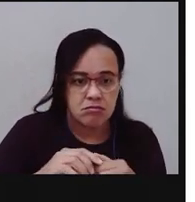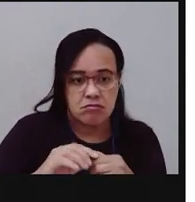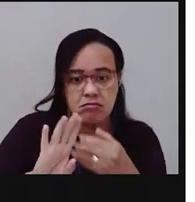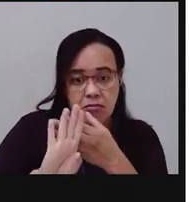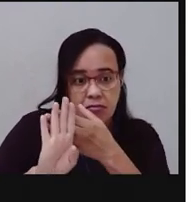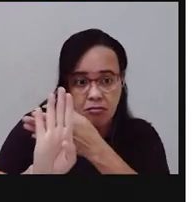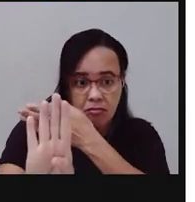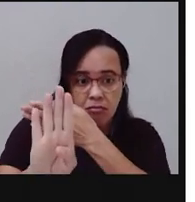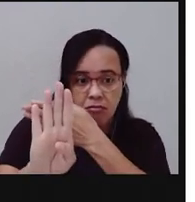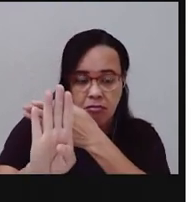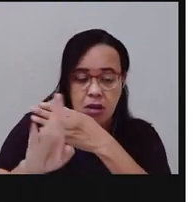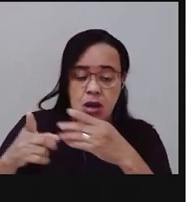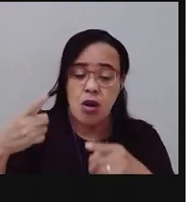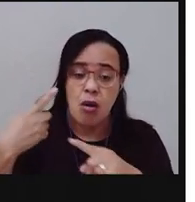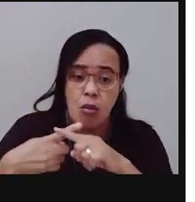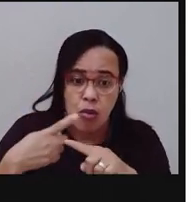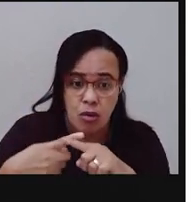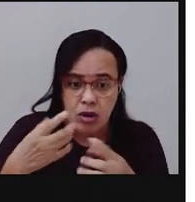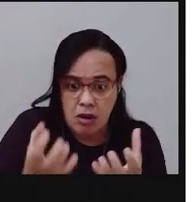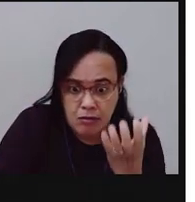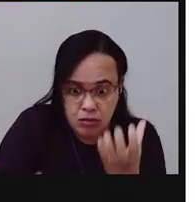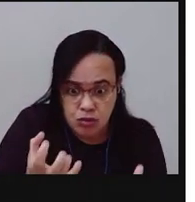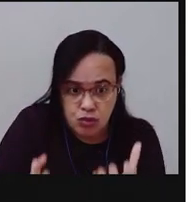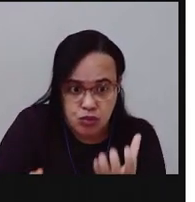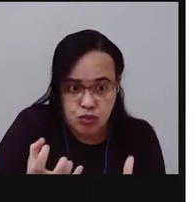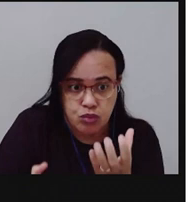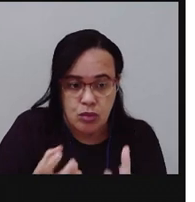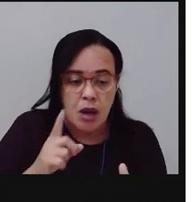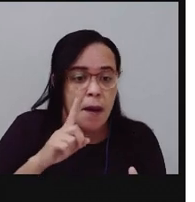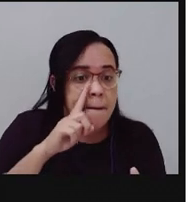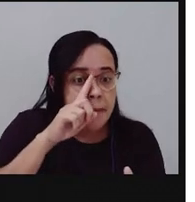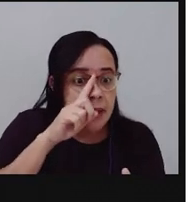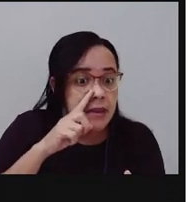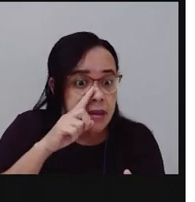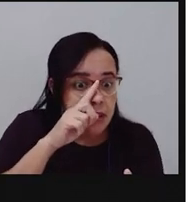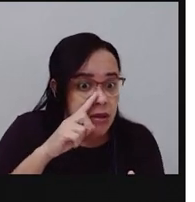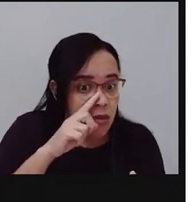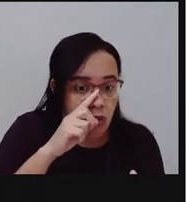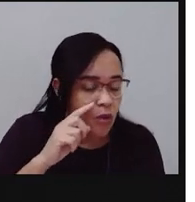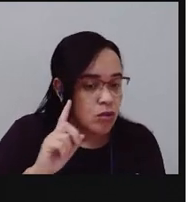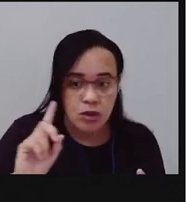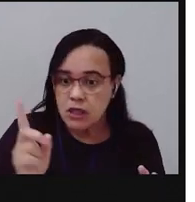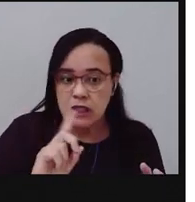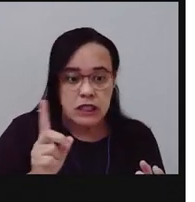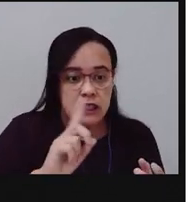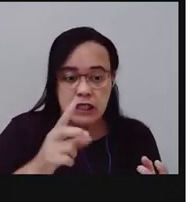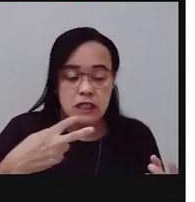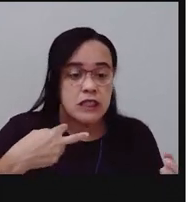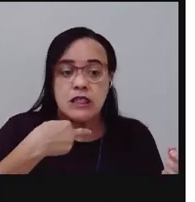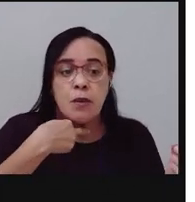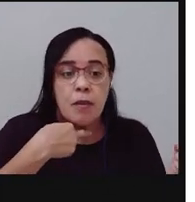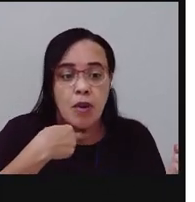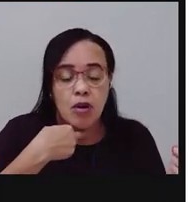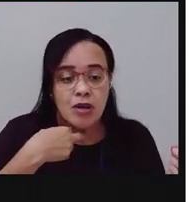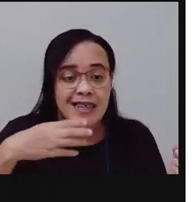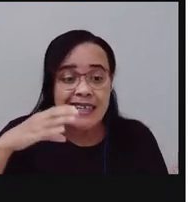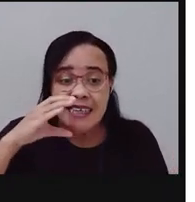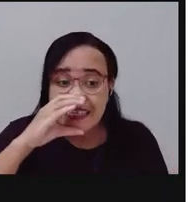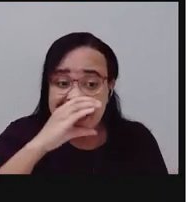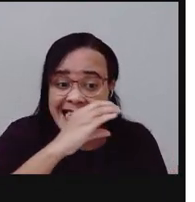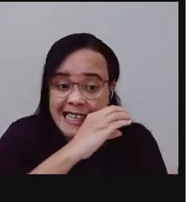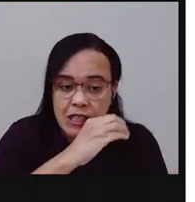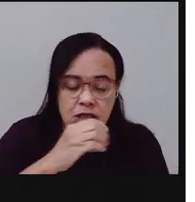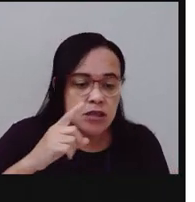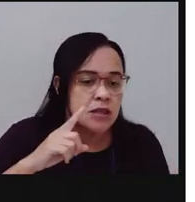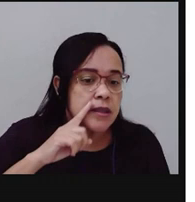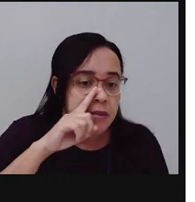é fim de fogo e você pode se queimar. Você não pode retirar a panela que enche do fogo.